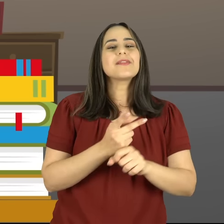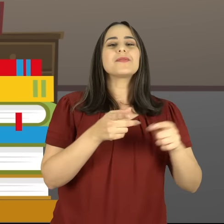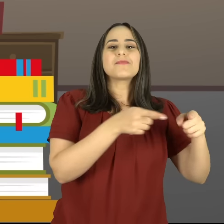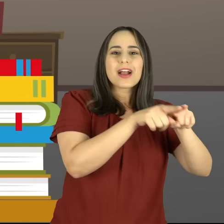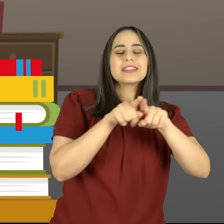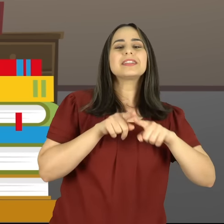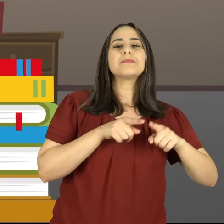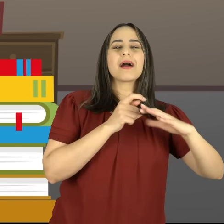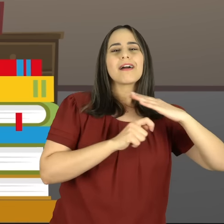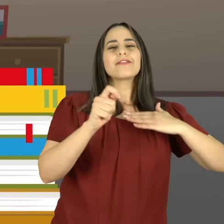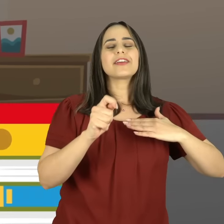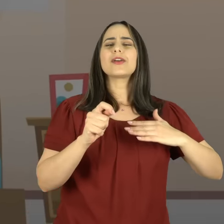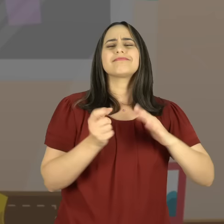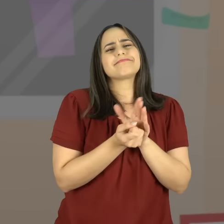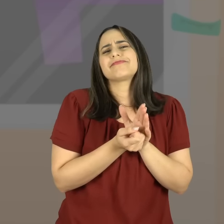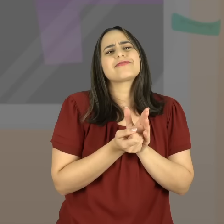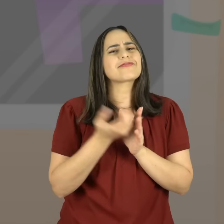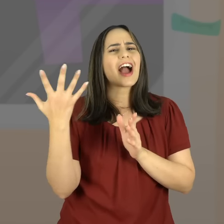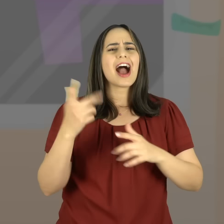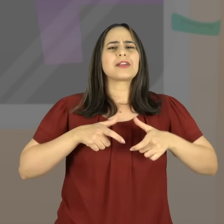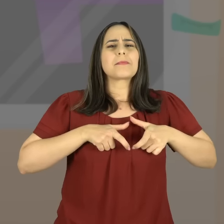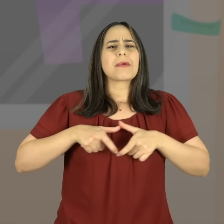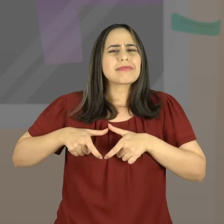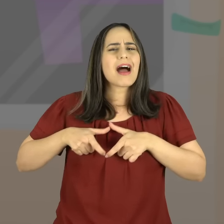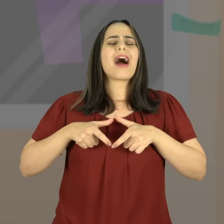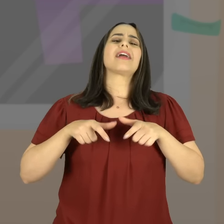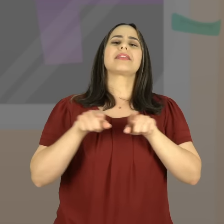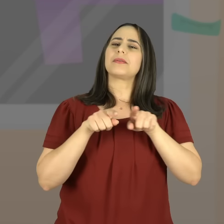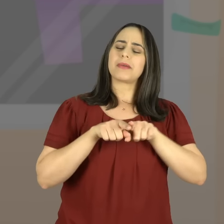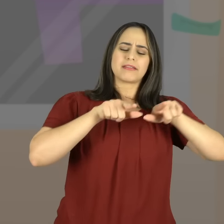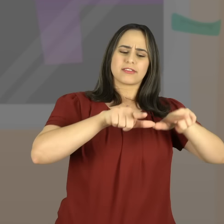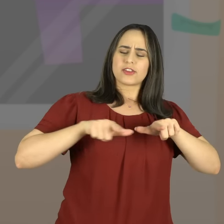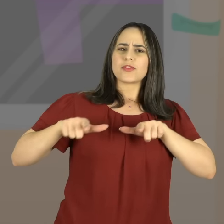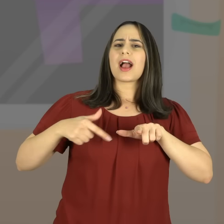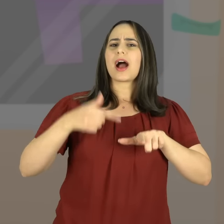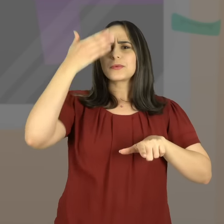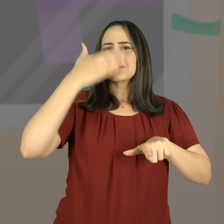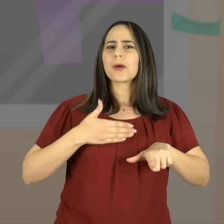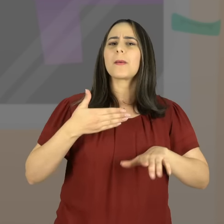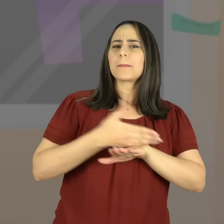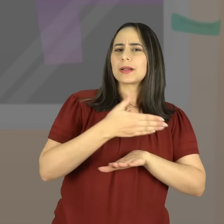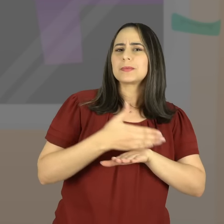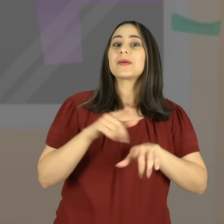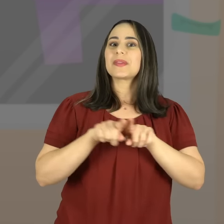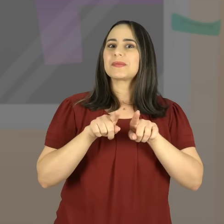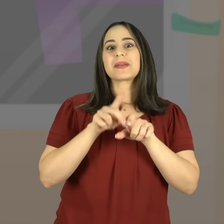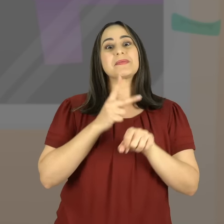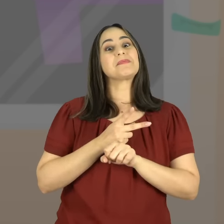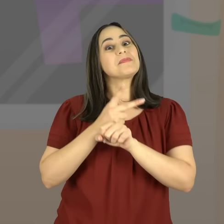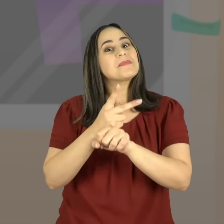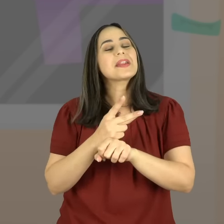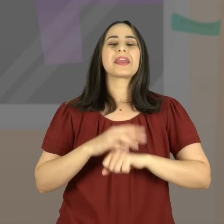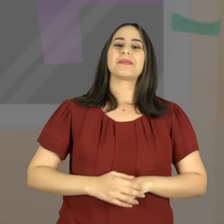oferecidas pelas distribuidoras participantes do projeto. São milhares de medalhas, milhares de certificados de participação e